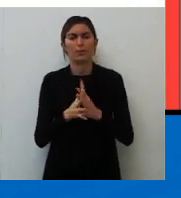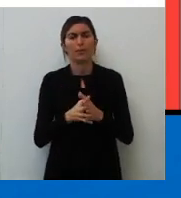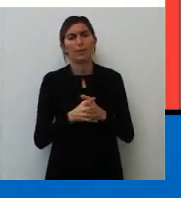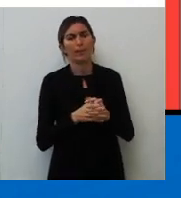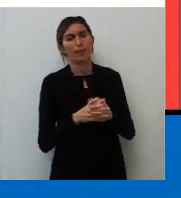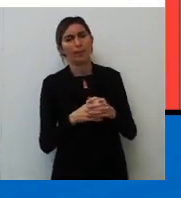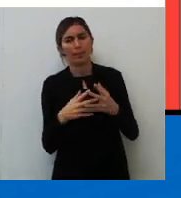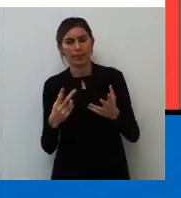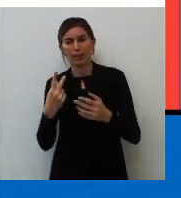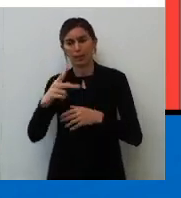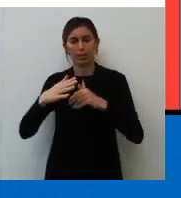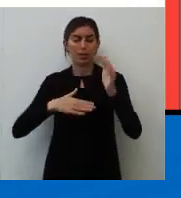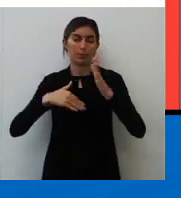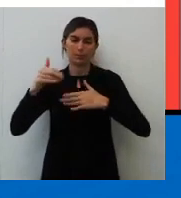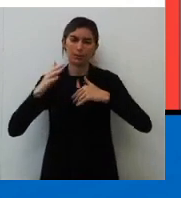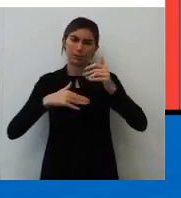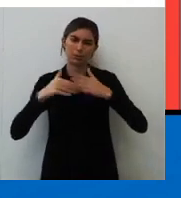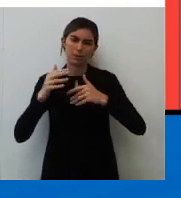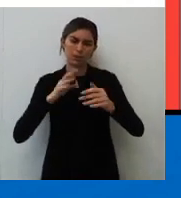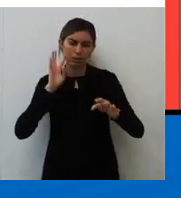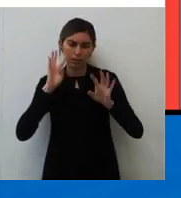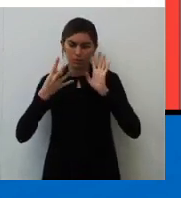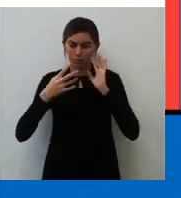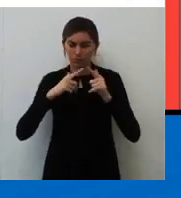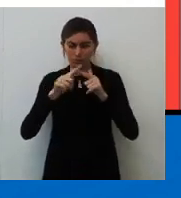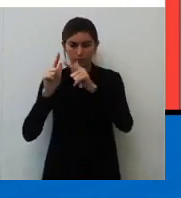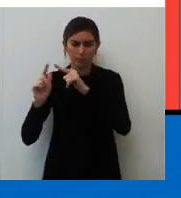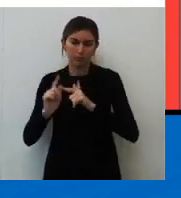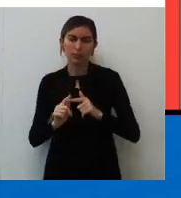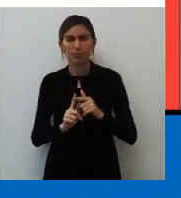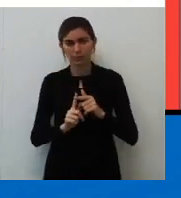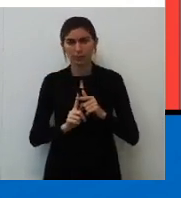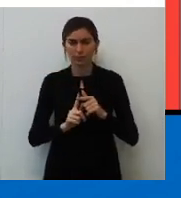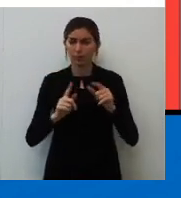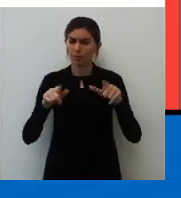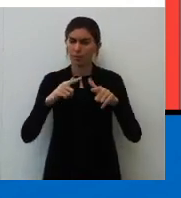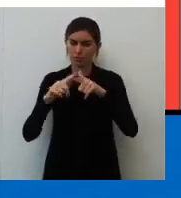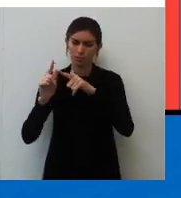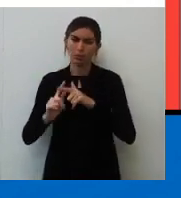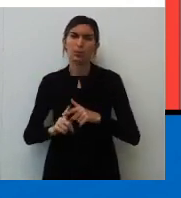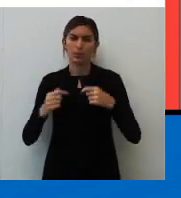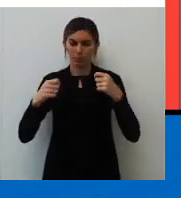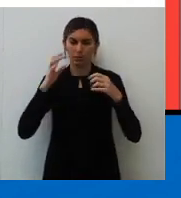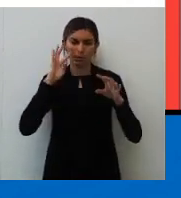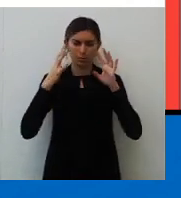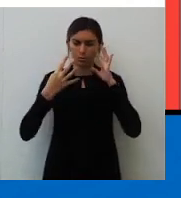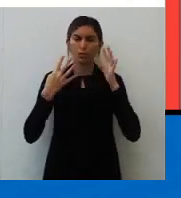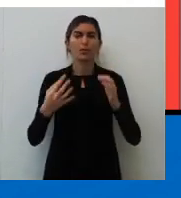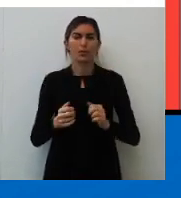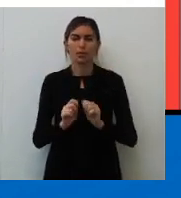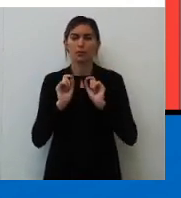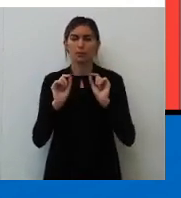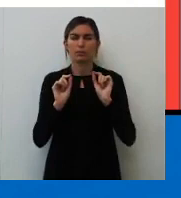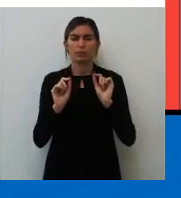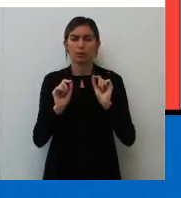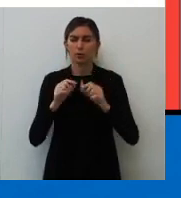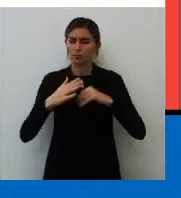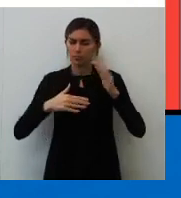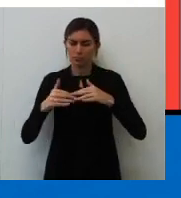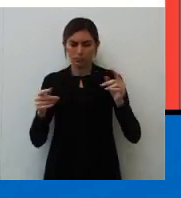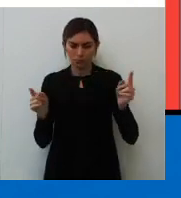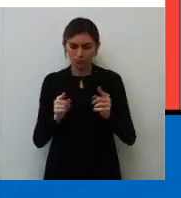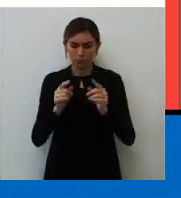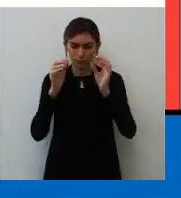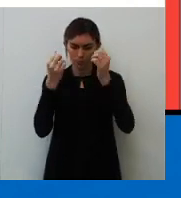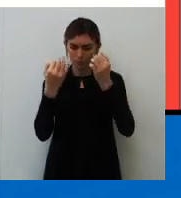Sobretudo, a sua capacidade de resolver problemas. E esses problemas têm que ser resolvidos de uma forma cabível,